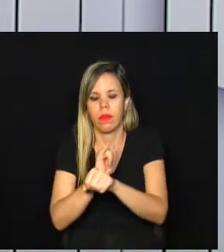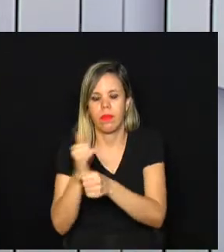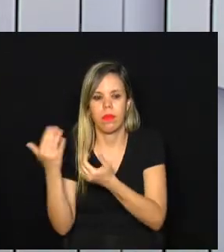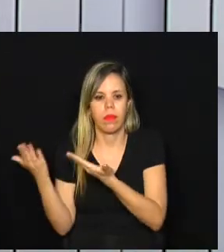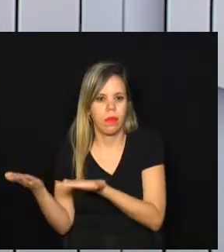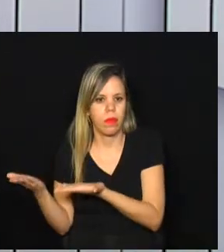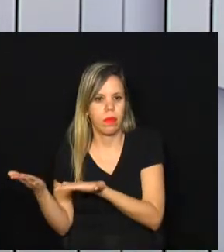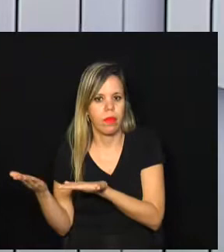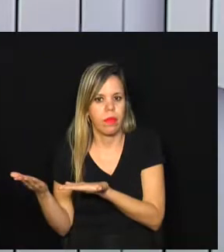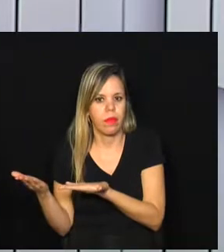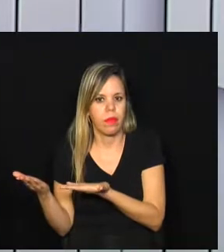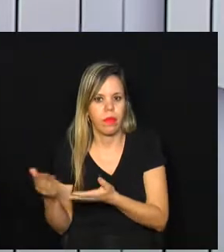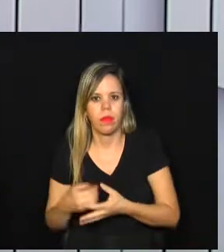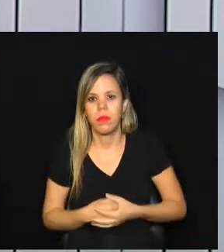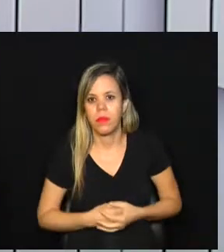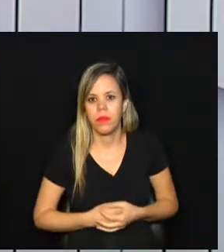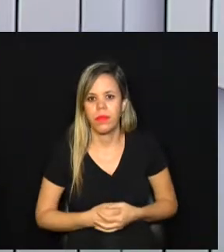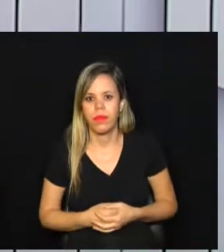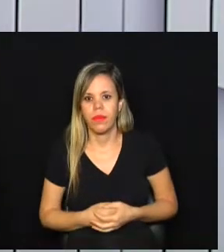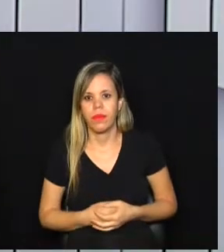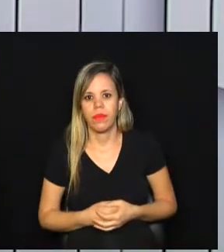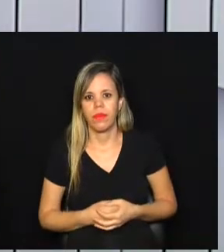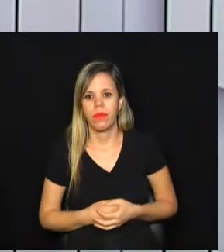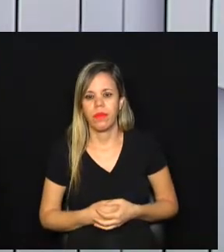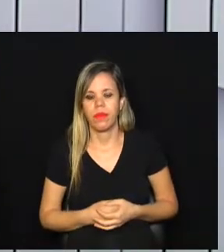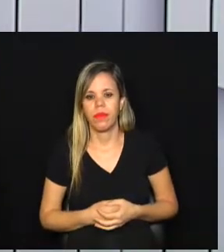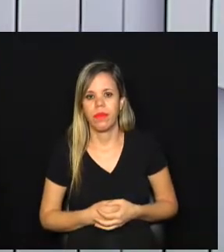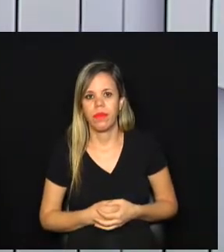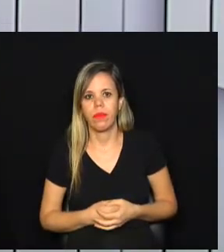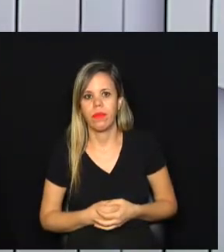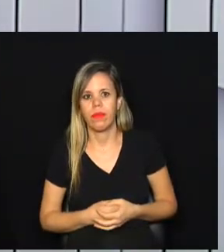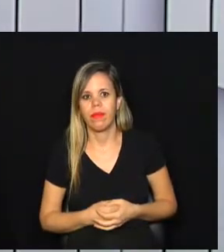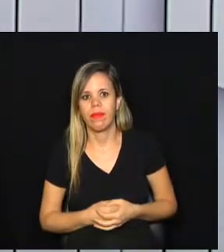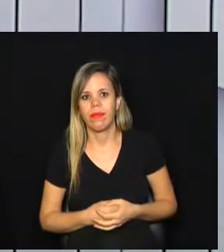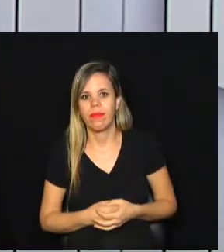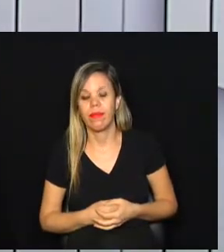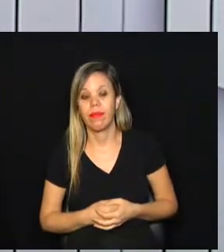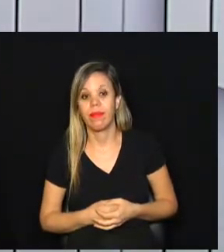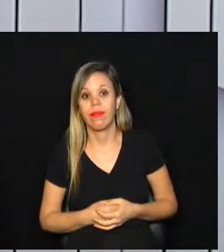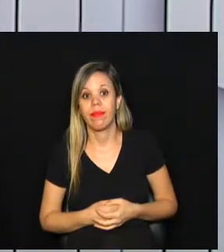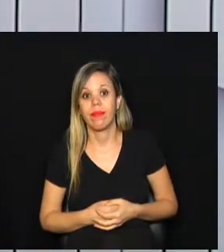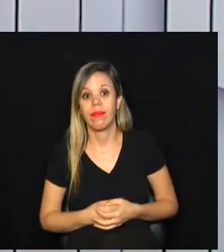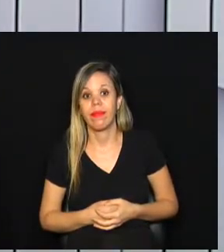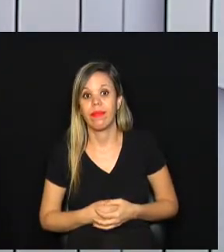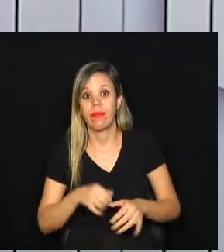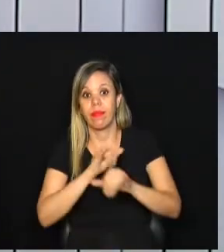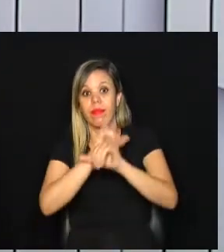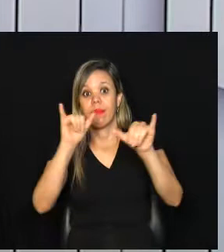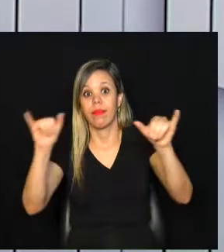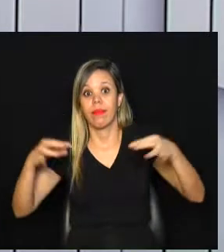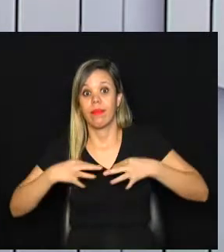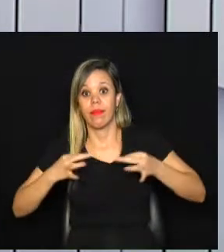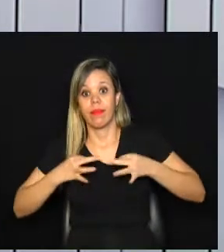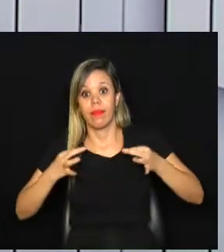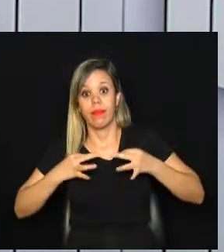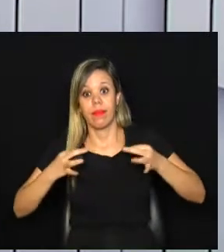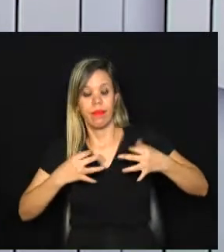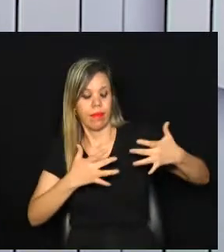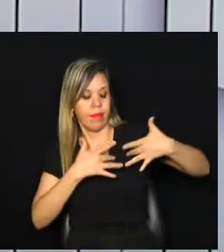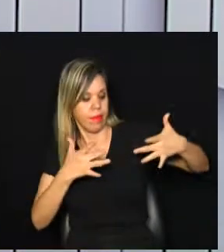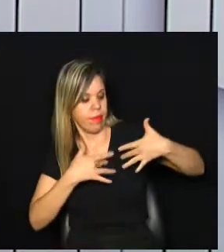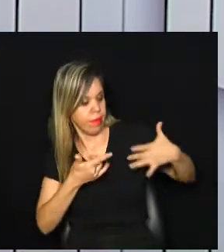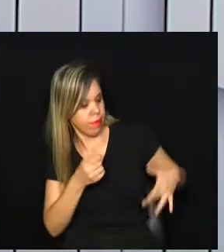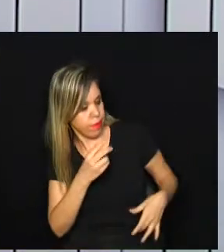youtube.com.br tvcâmara.campinas. Olha só, a campanha do agasalho de 2021 aqui em